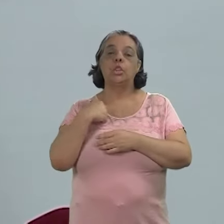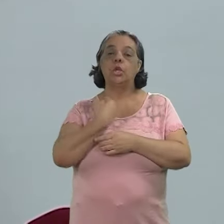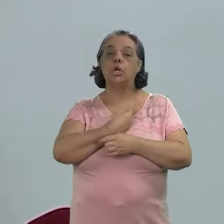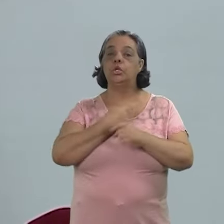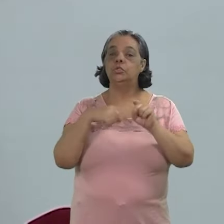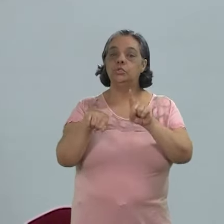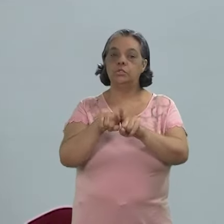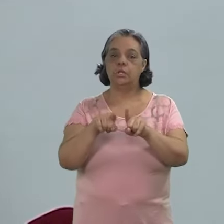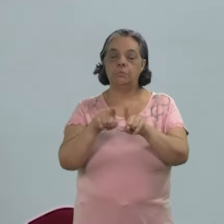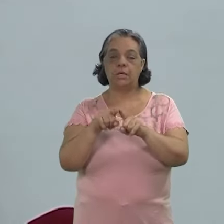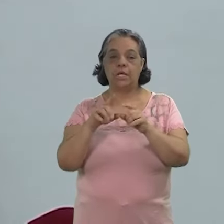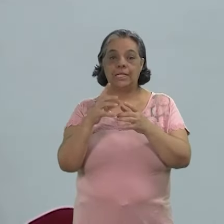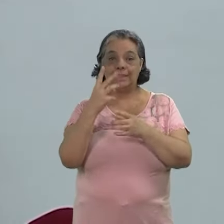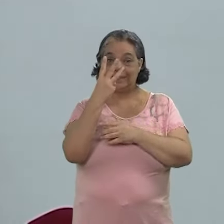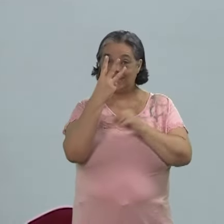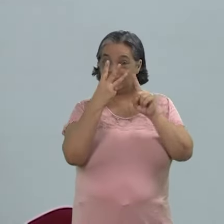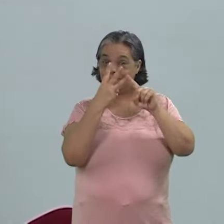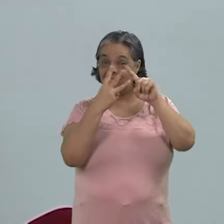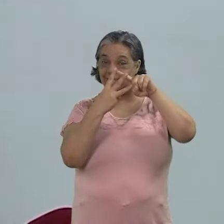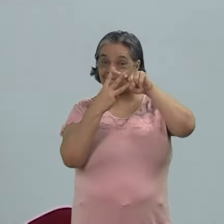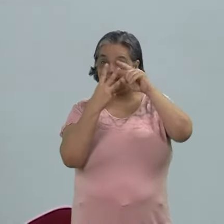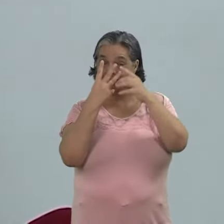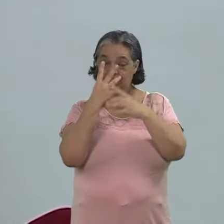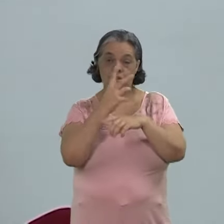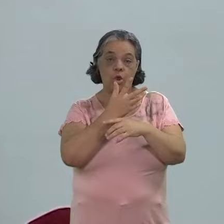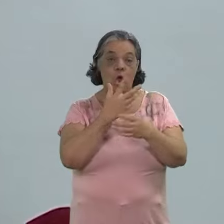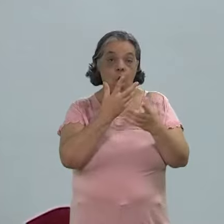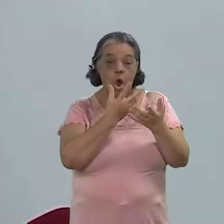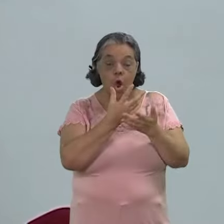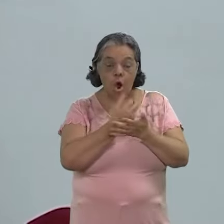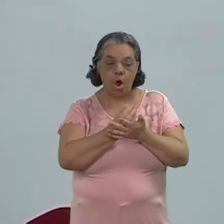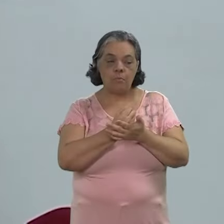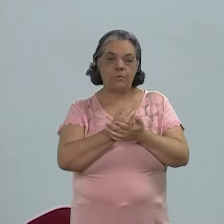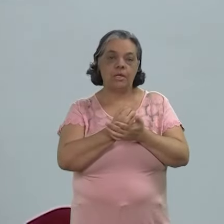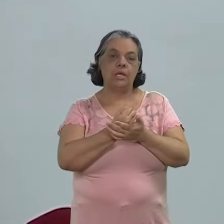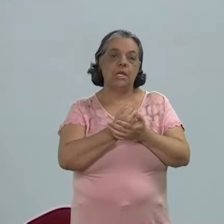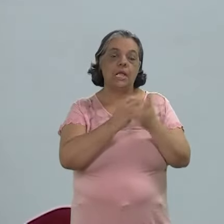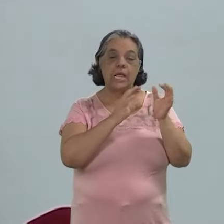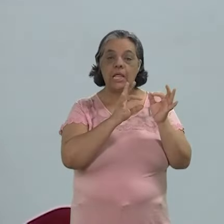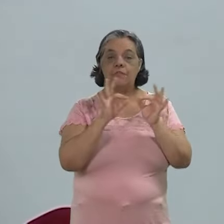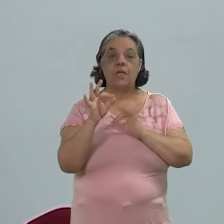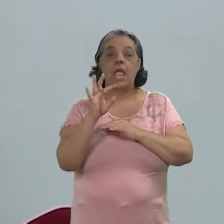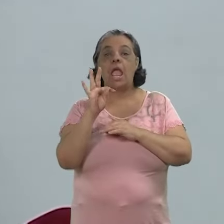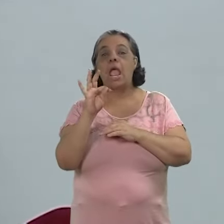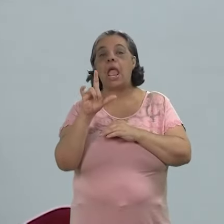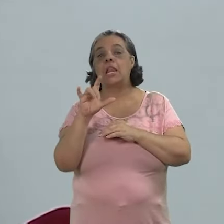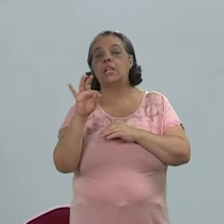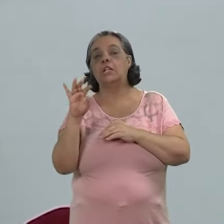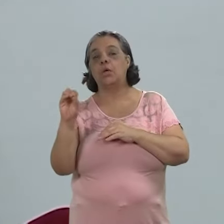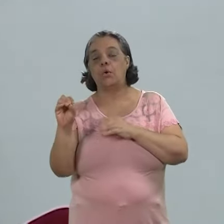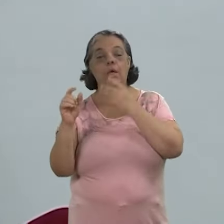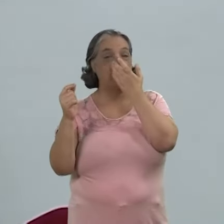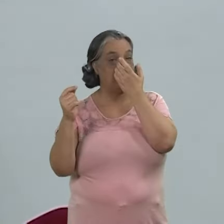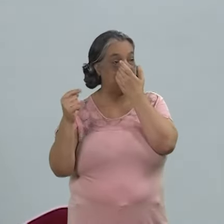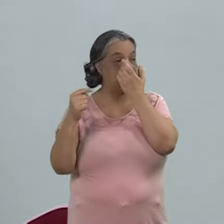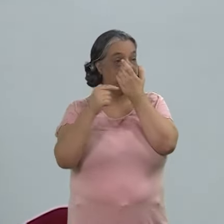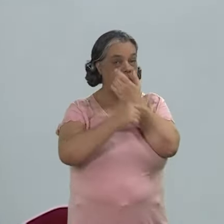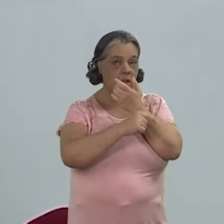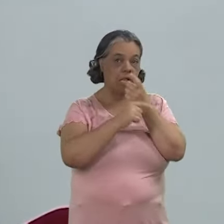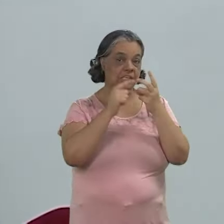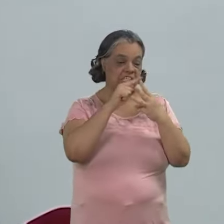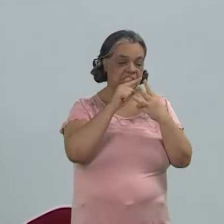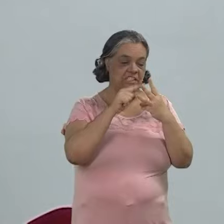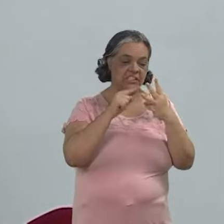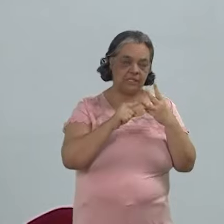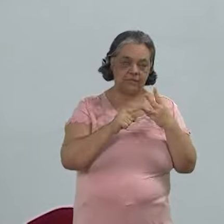A gente faz três cópias em fita LTO. Então, se o seu filme está na Cinemateca, ele está no servidor e